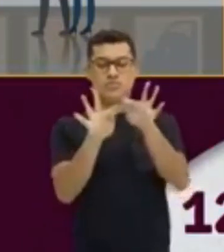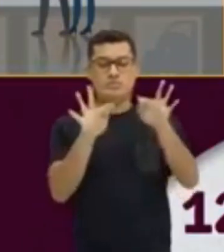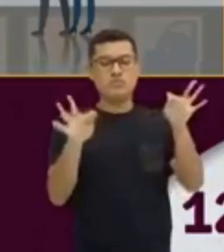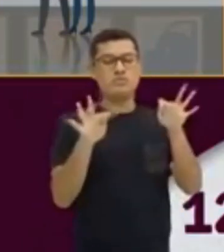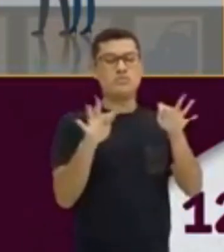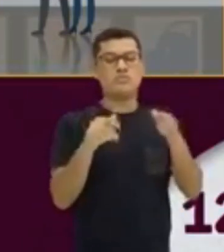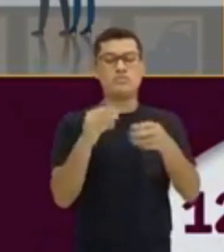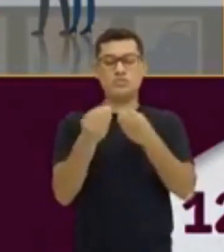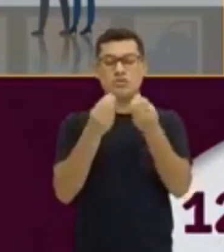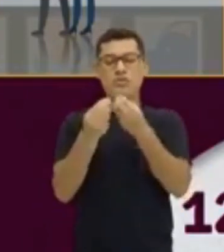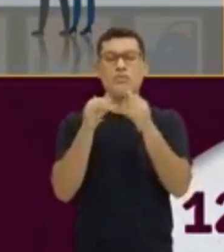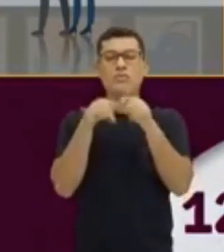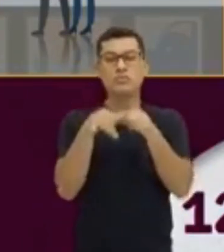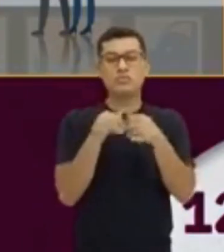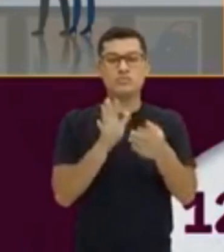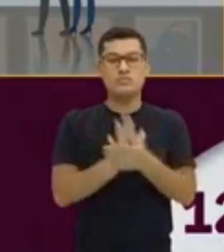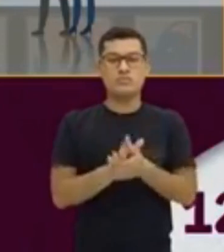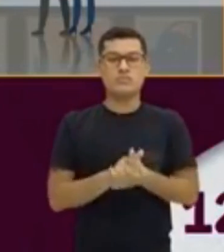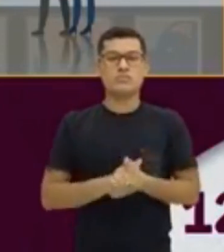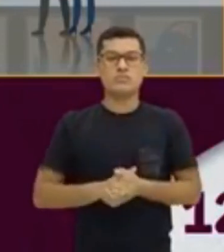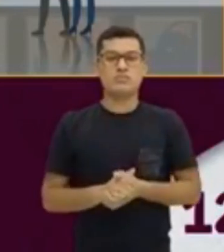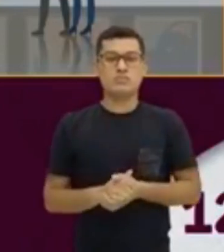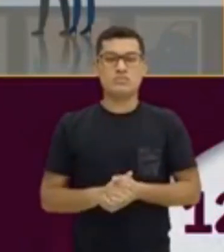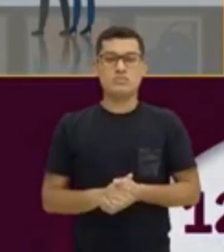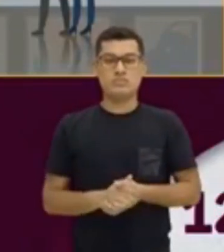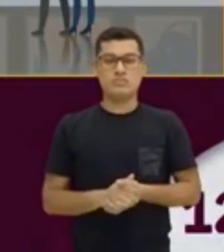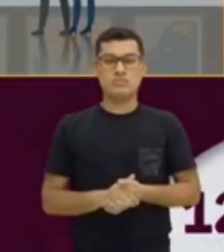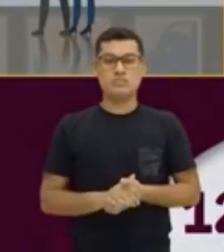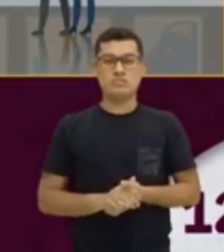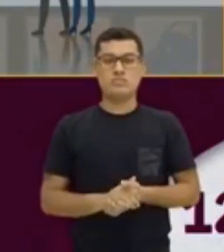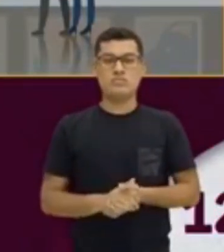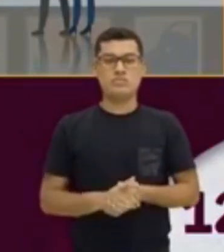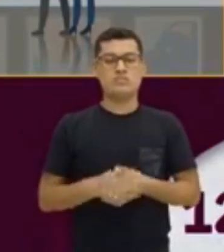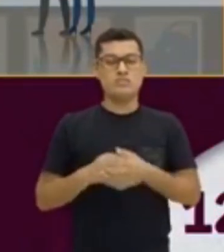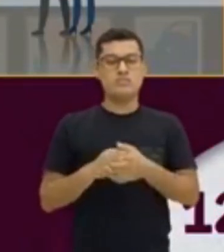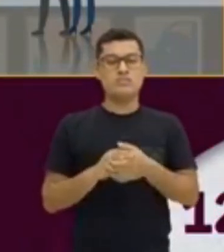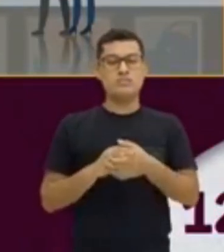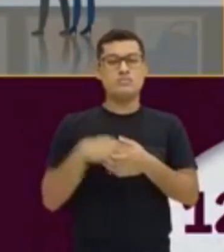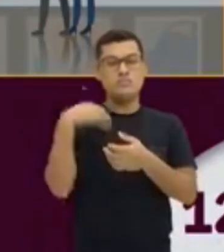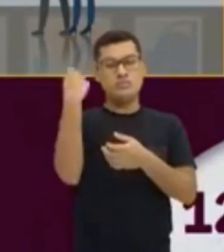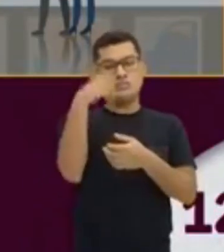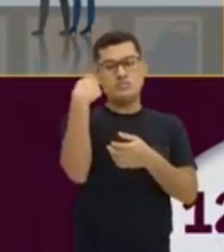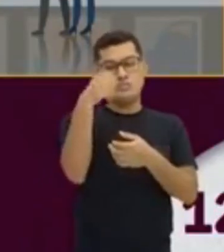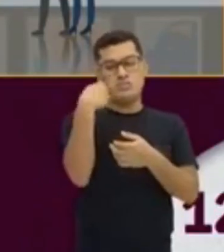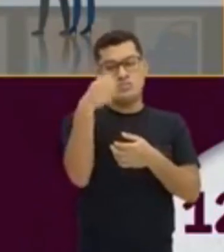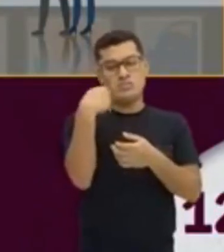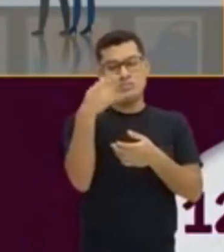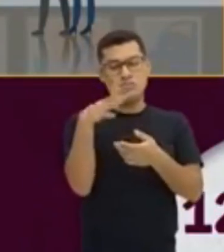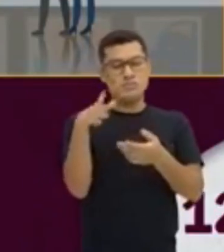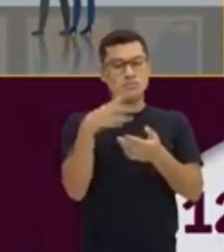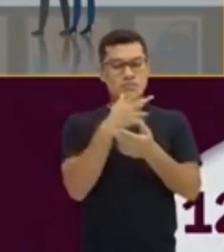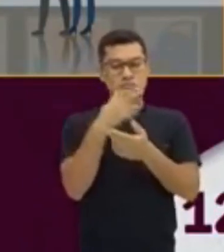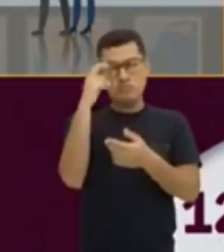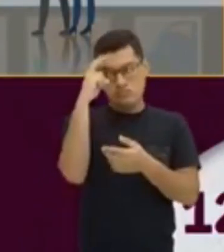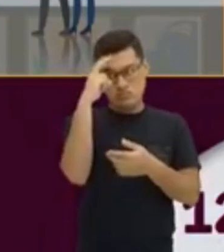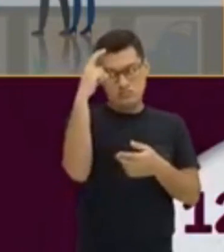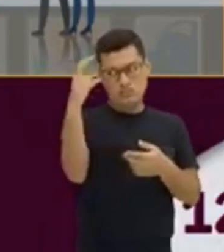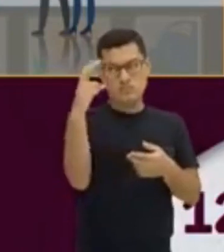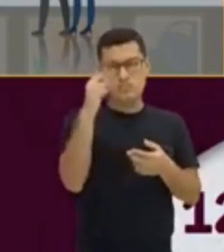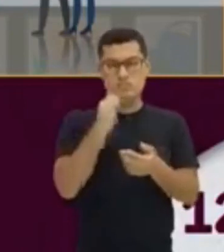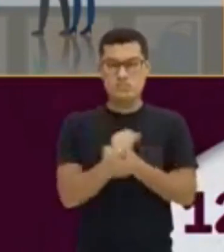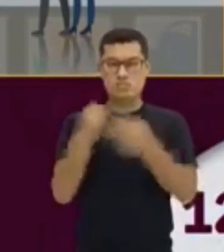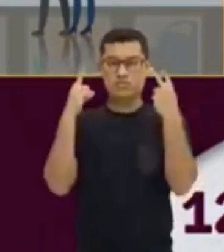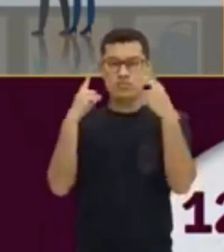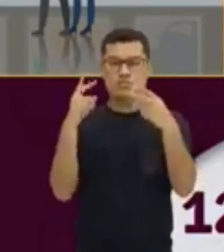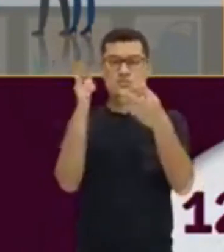Como é que eles ficam? Artists are intelligent. Os artistas são inteligentes. Olha só como é a imagem aqui.